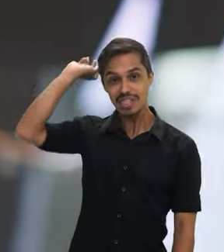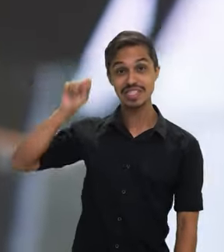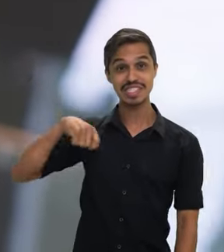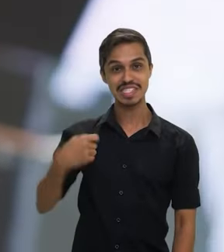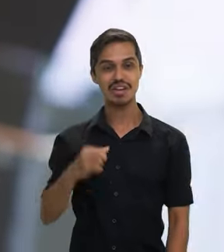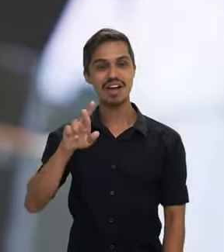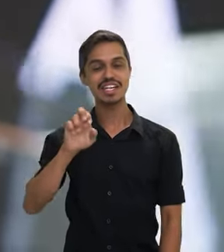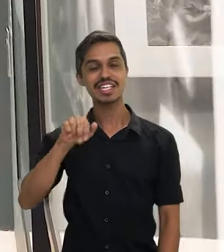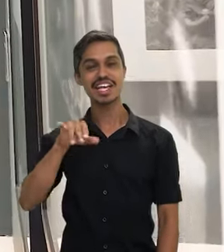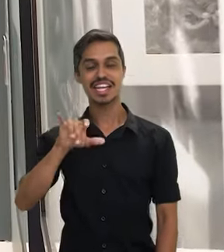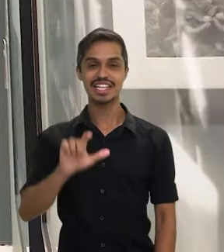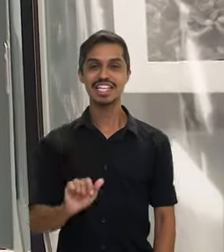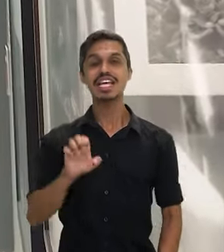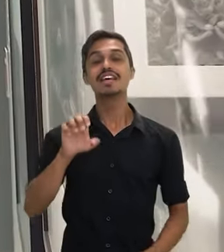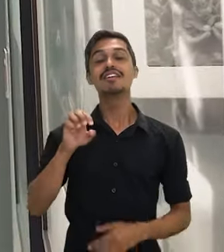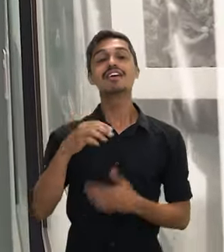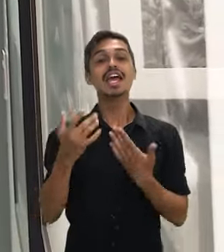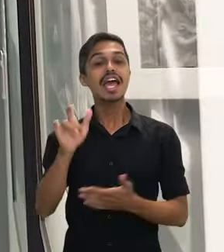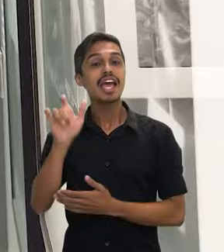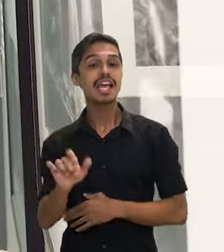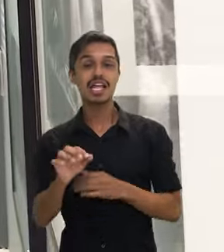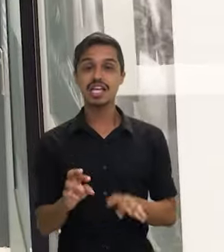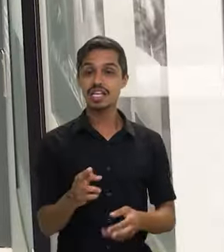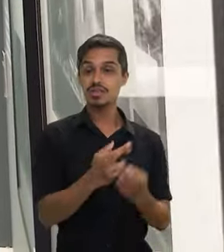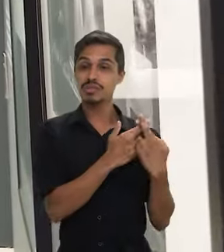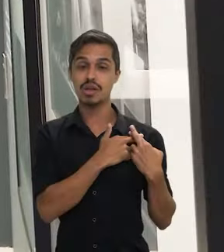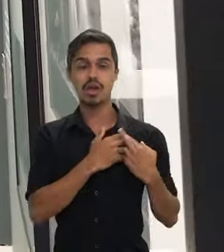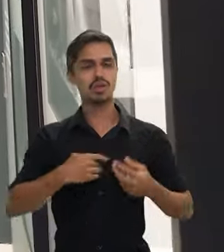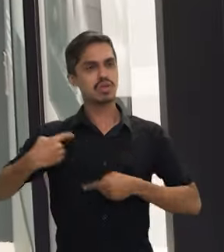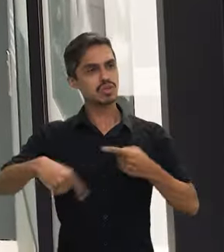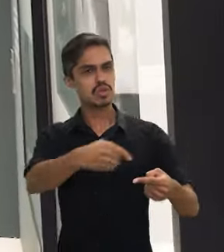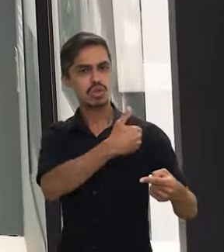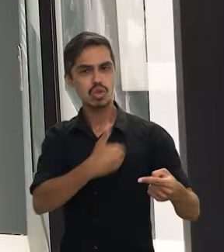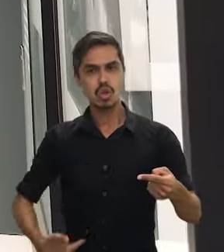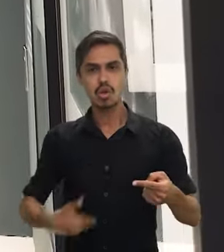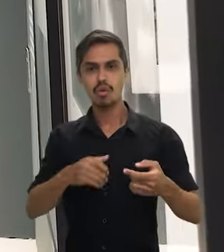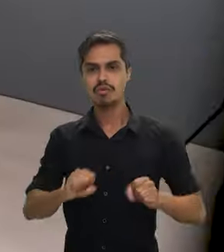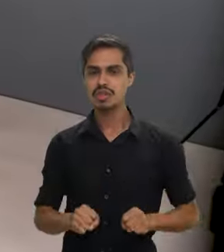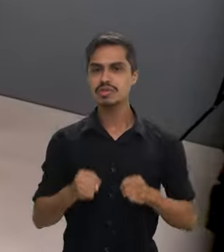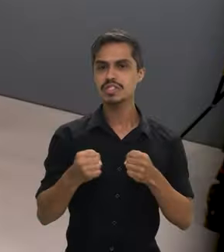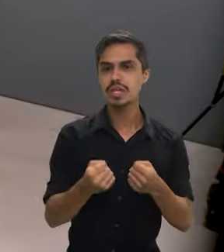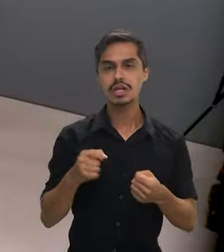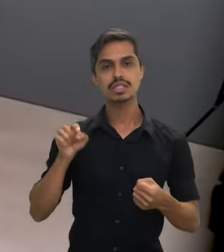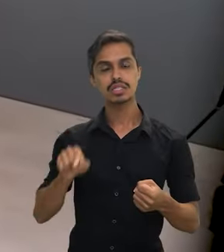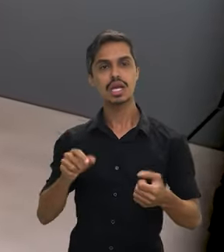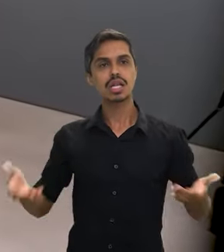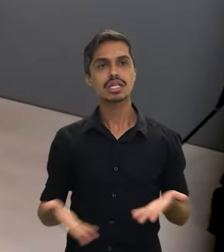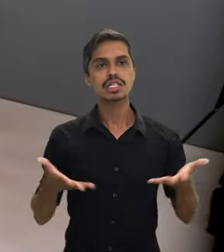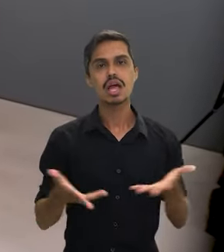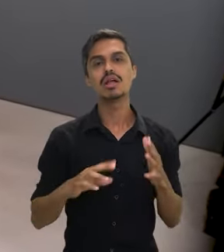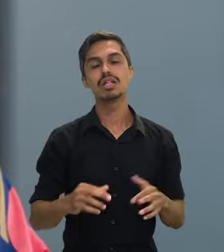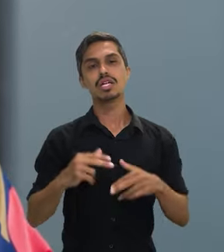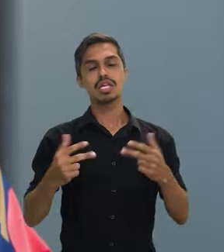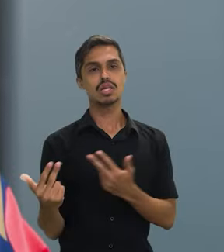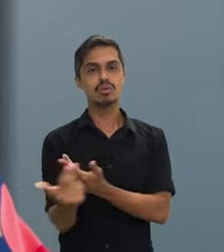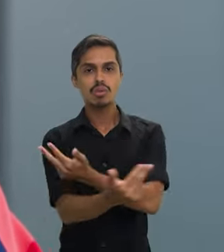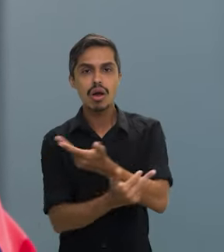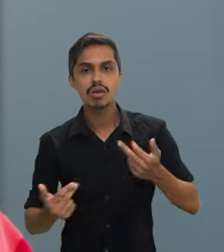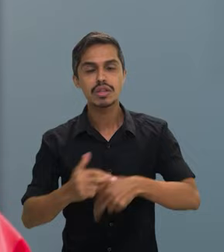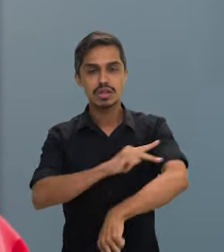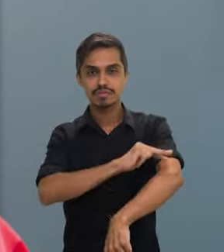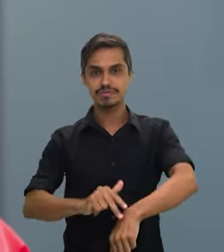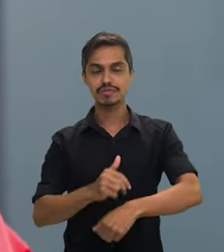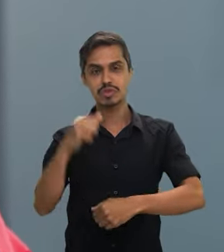desde janeiro de 2023 comanda o ministério responsável pela elaboração de políticas públicas, políticas